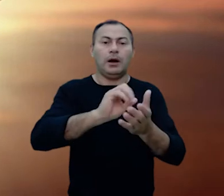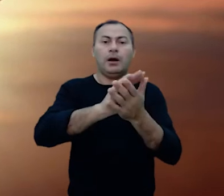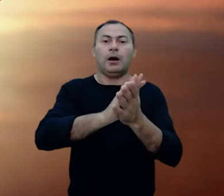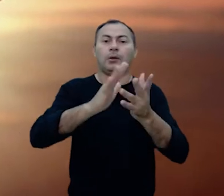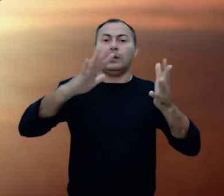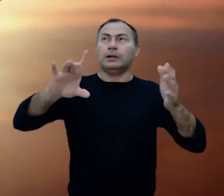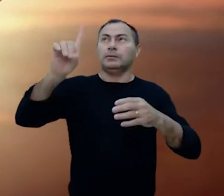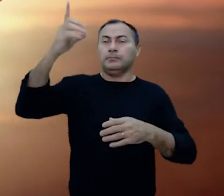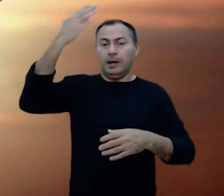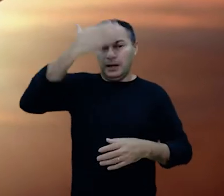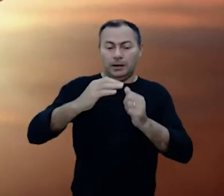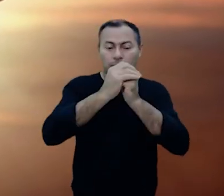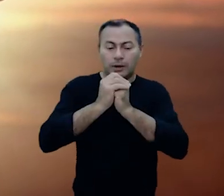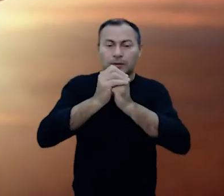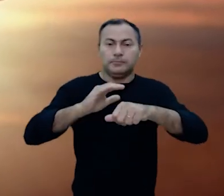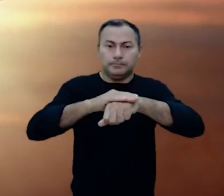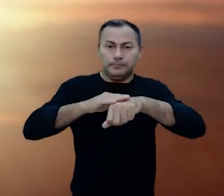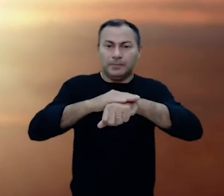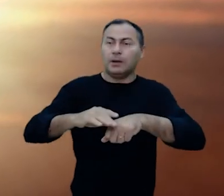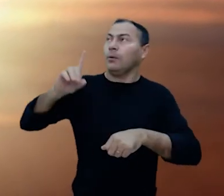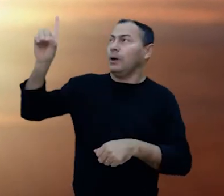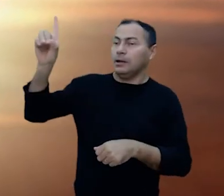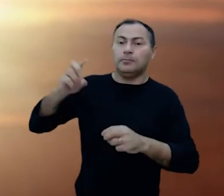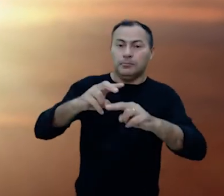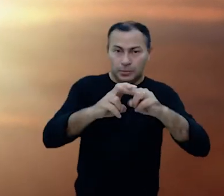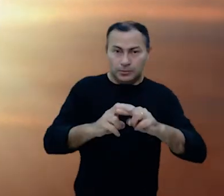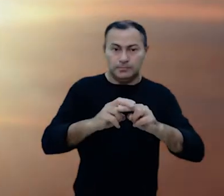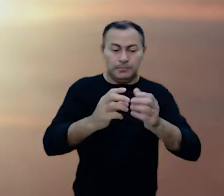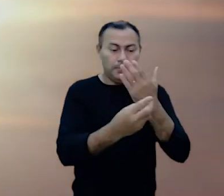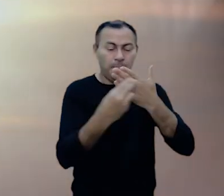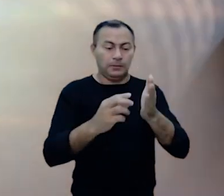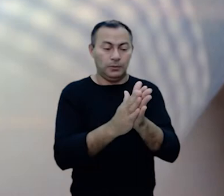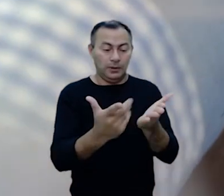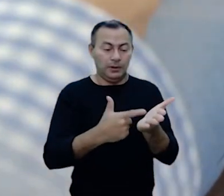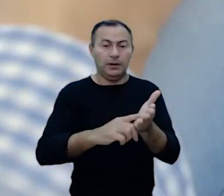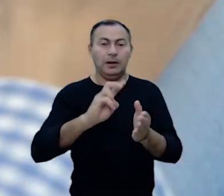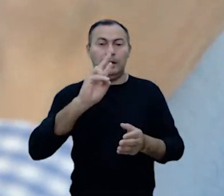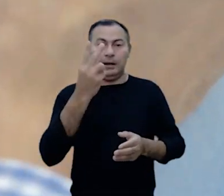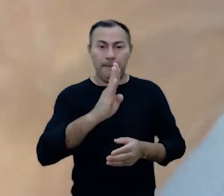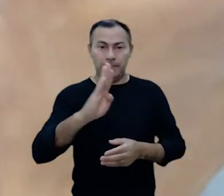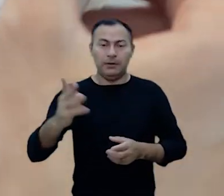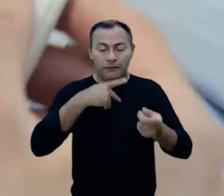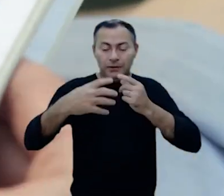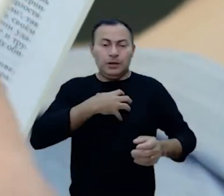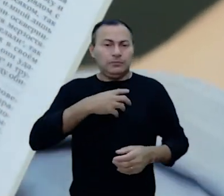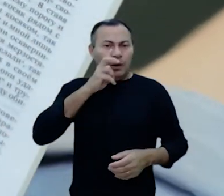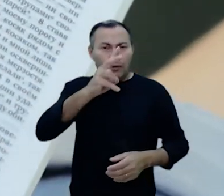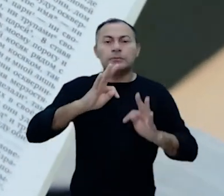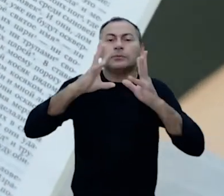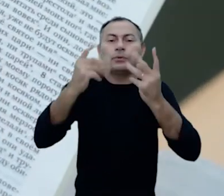a sua gloriosa presença para adorá-lo e conversarmos com ele. É por isso que o autor de Hebreus fala-nos de uma forma tão